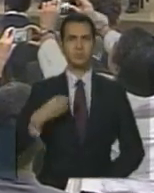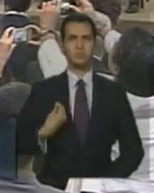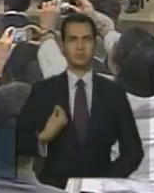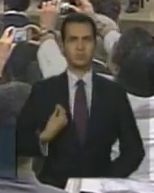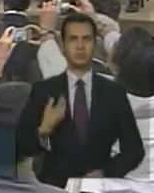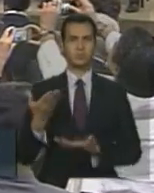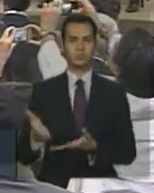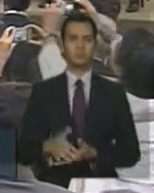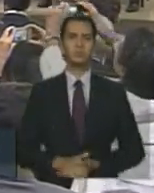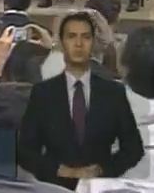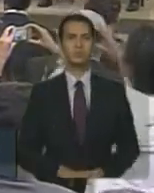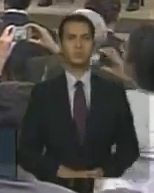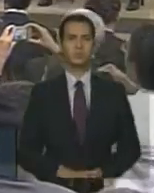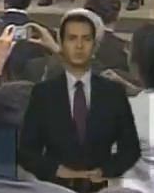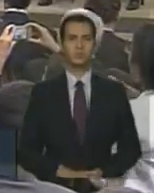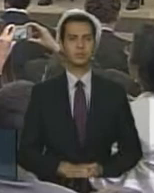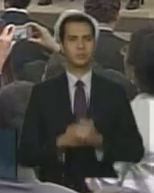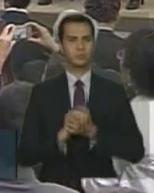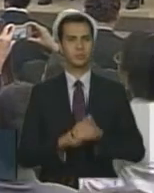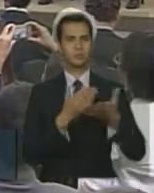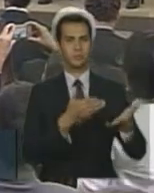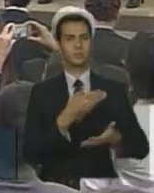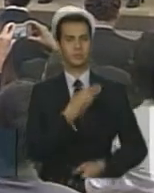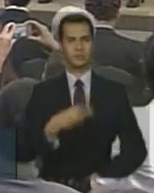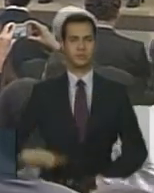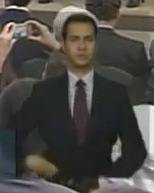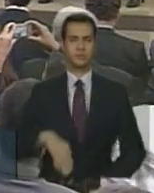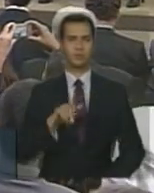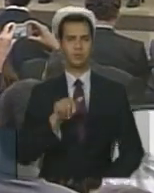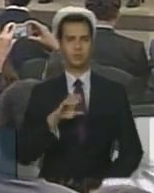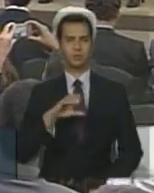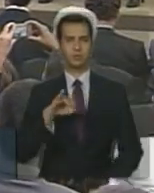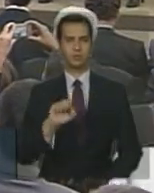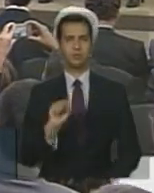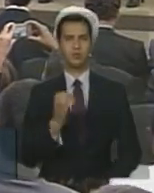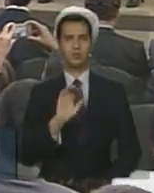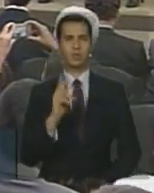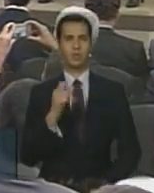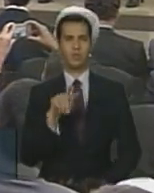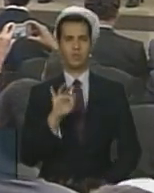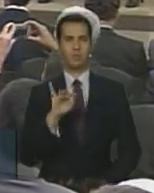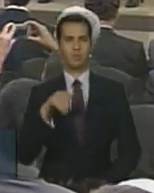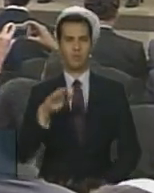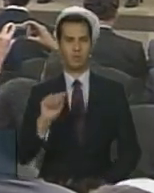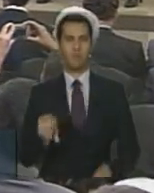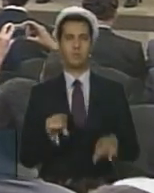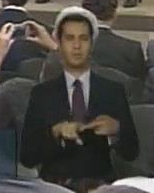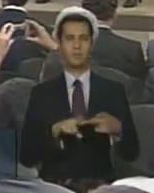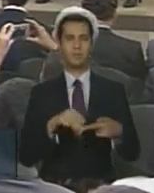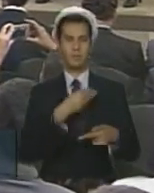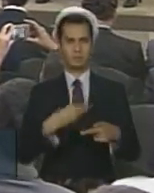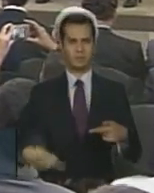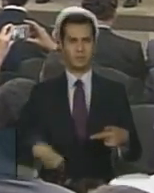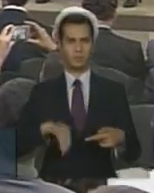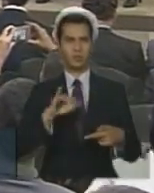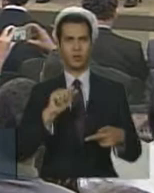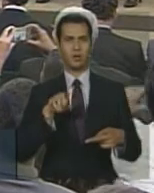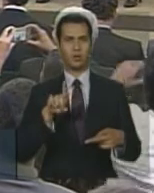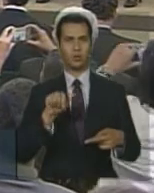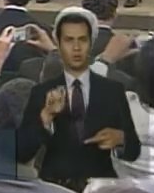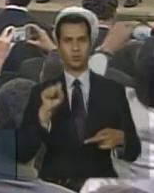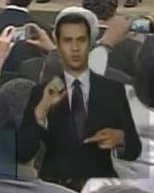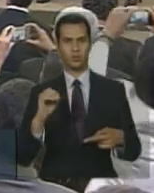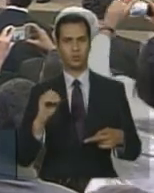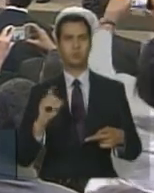Cumprimentando a ministra Gleice Hoffman da Casa Civil o ministro José Eduardo Cardoso da